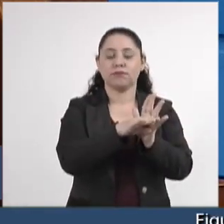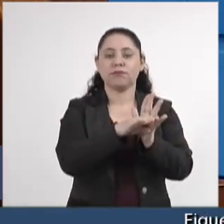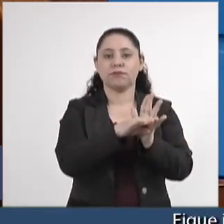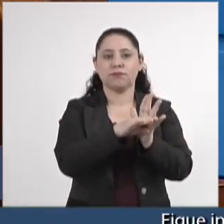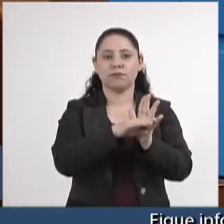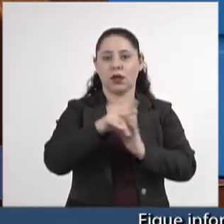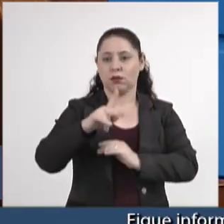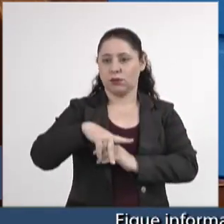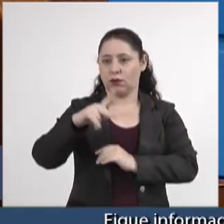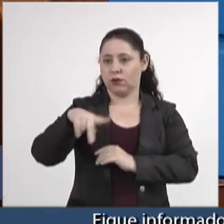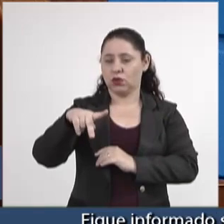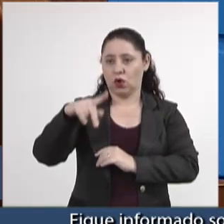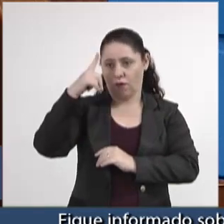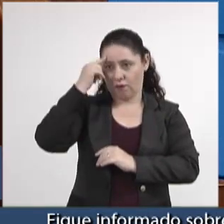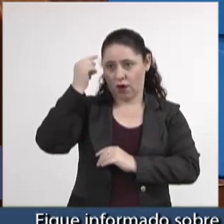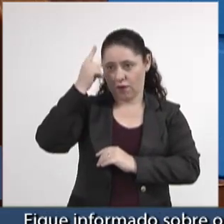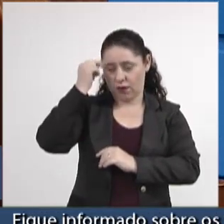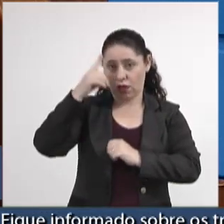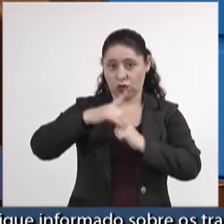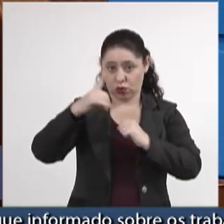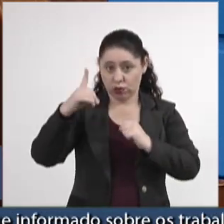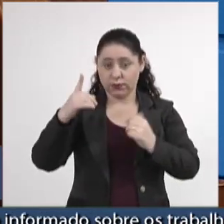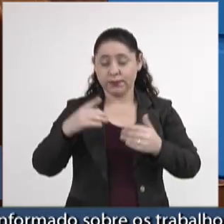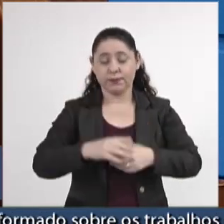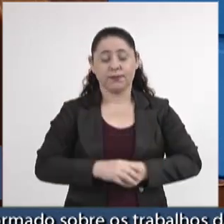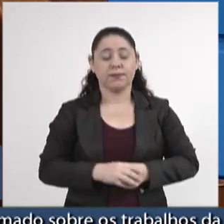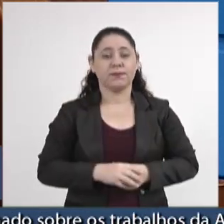uma professora universitária, doutora,